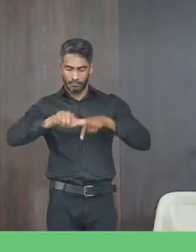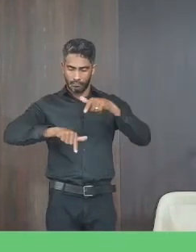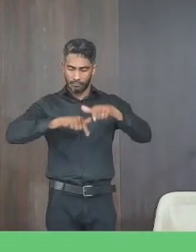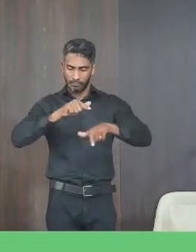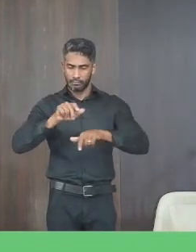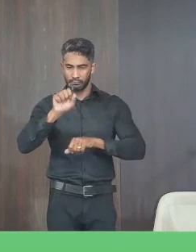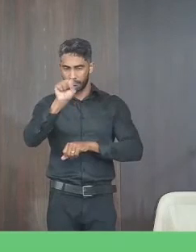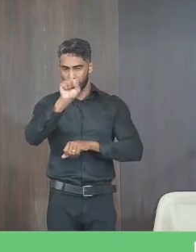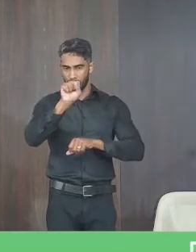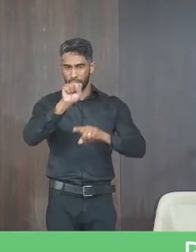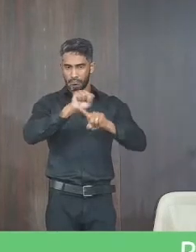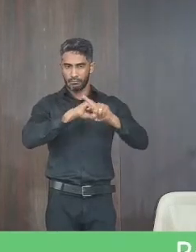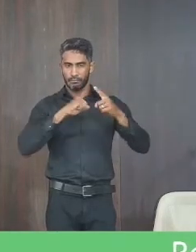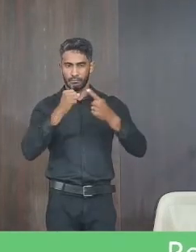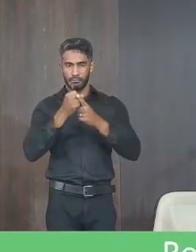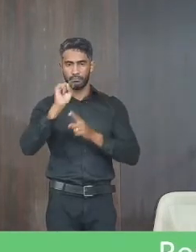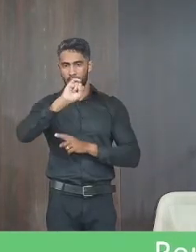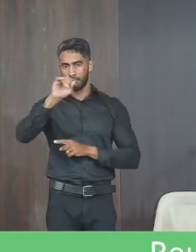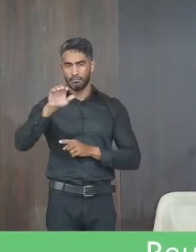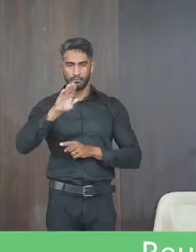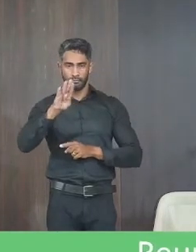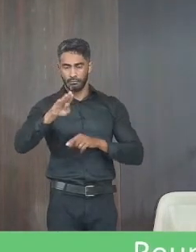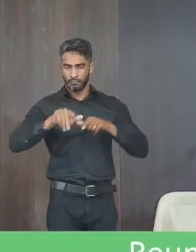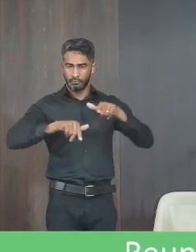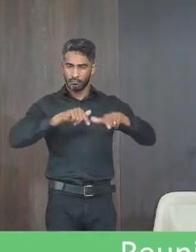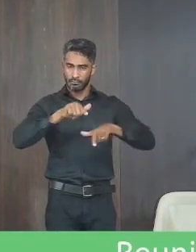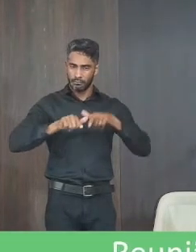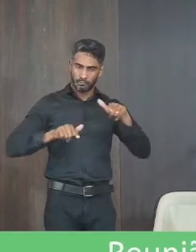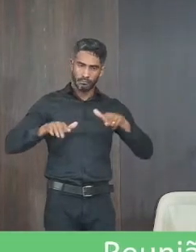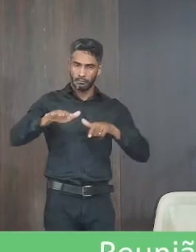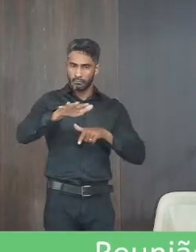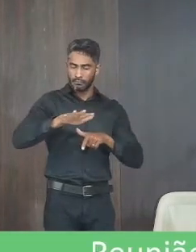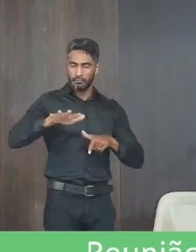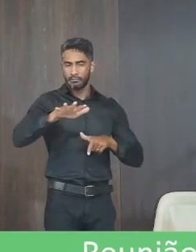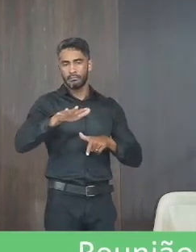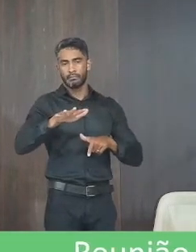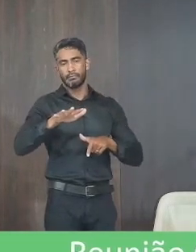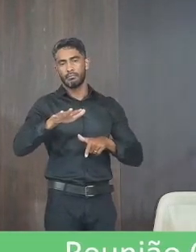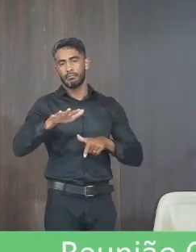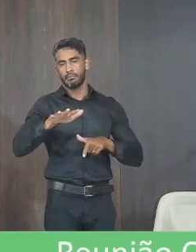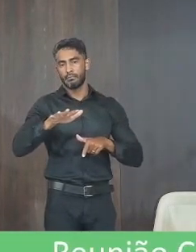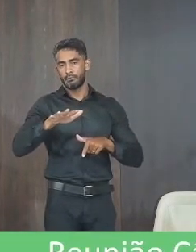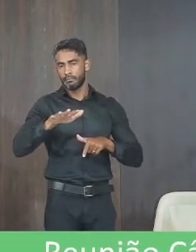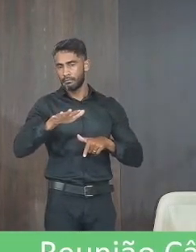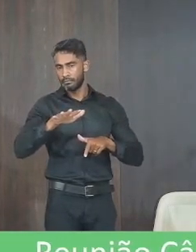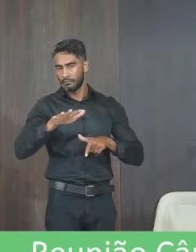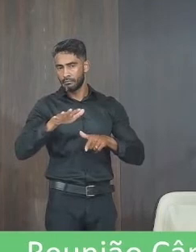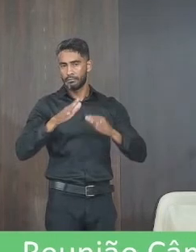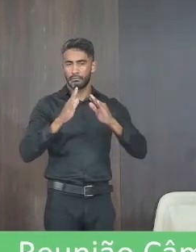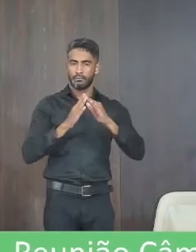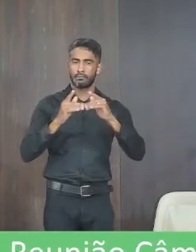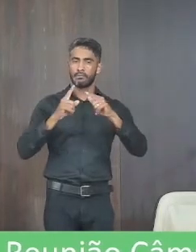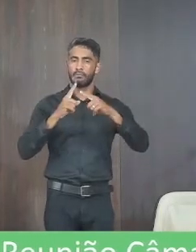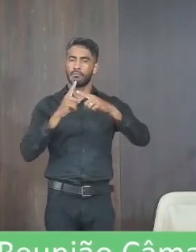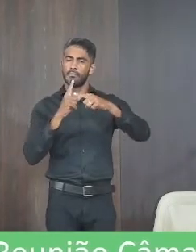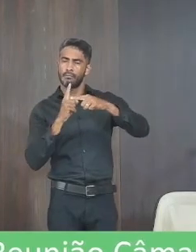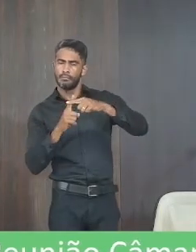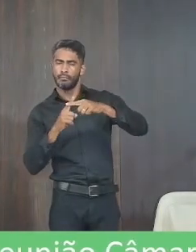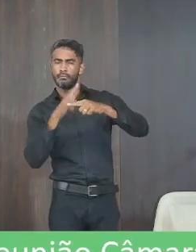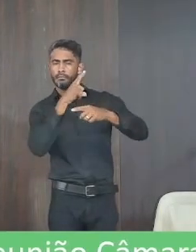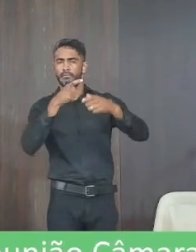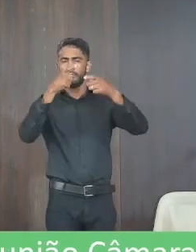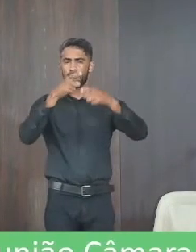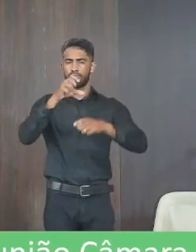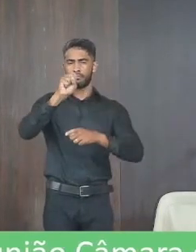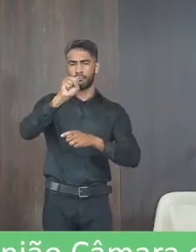prestado da sociedade Janaúba trabalhando voluntariamente a realização das comunidades católicas da paróquia Nossa Senhora das Dores de Santa Cruz